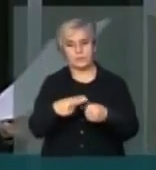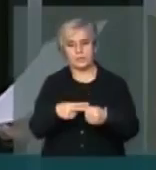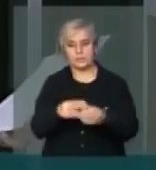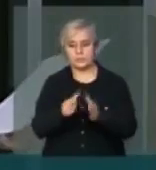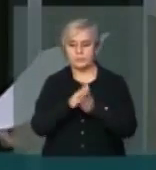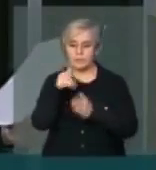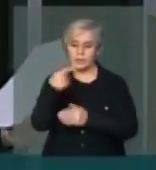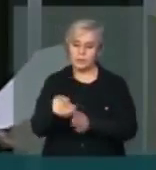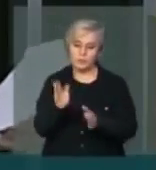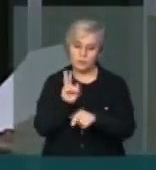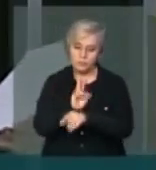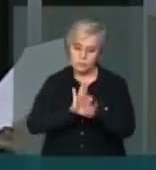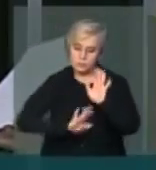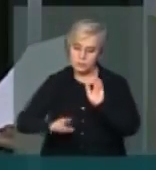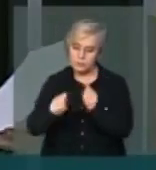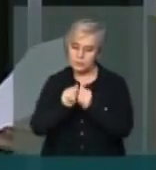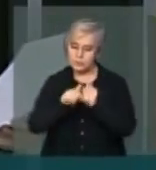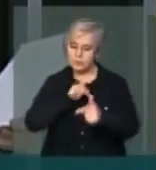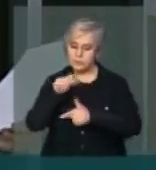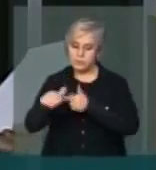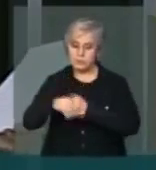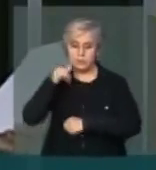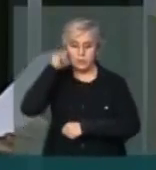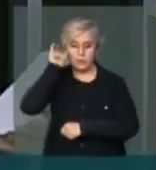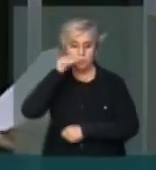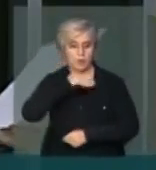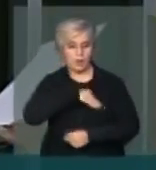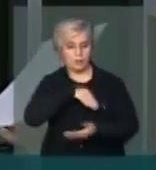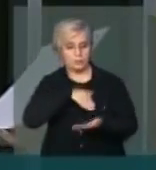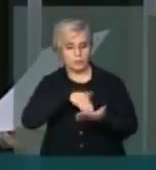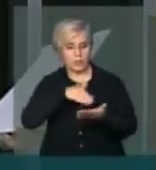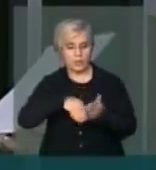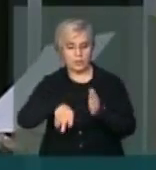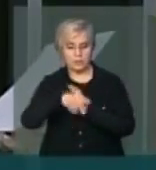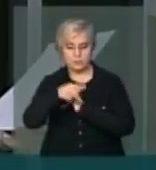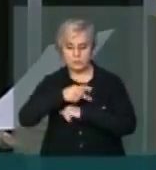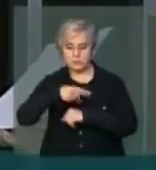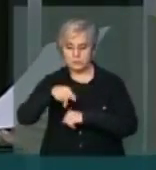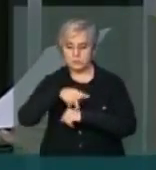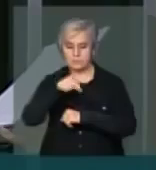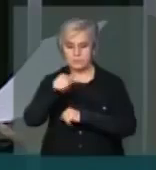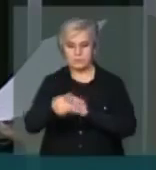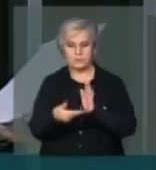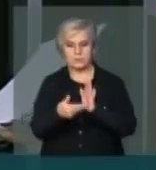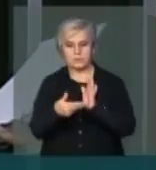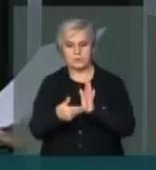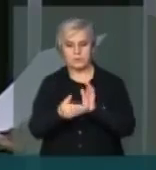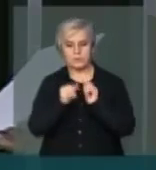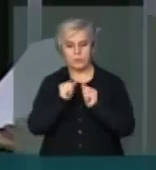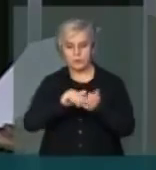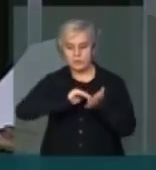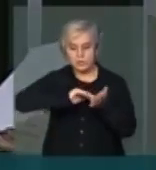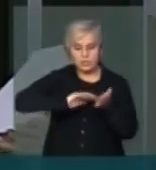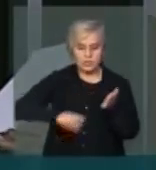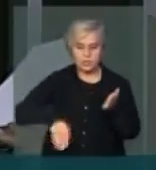carinho para os trabalhadores rurais assalariados desse país e que essa casa derrube esse veto